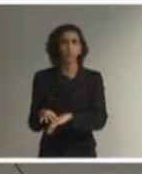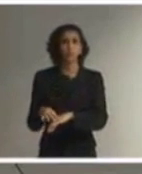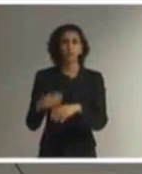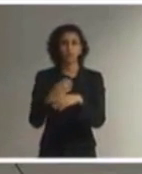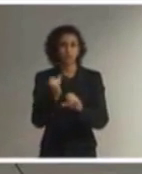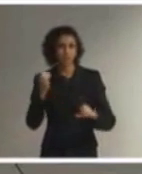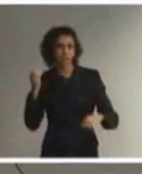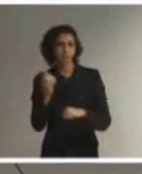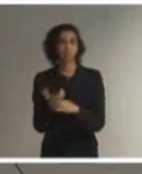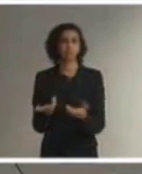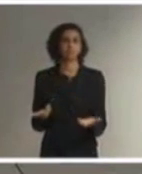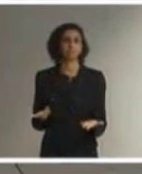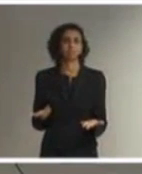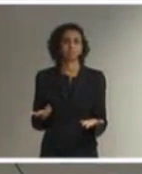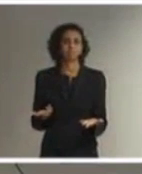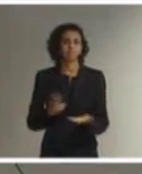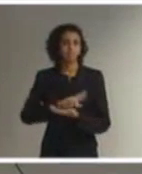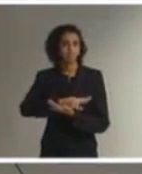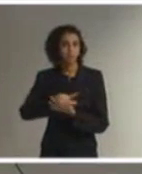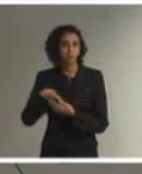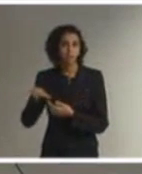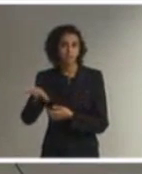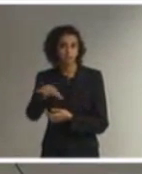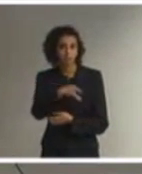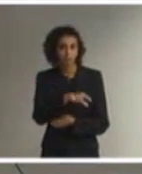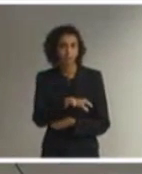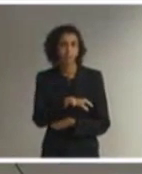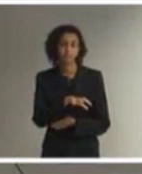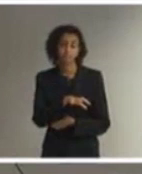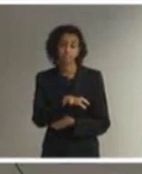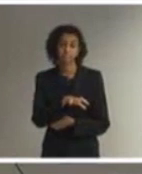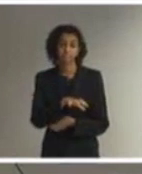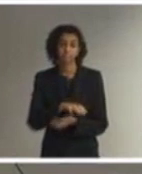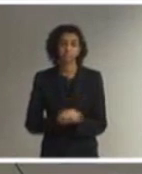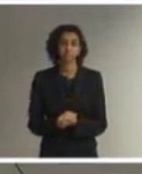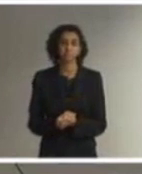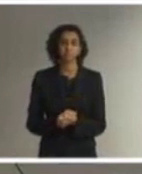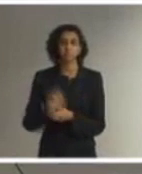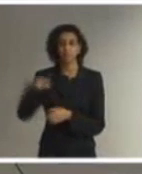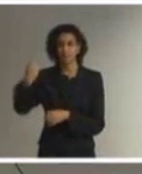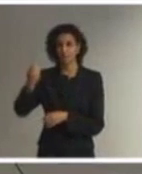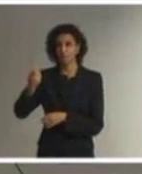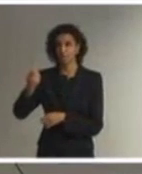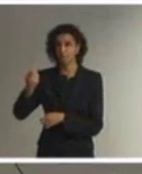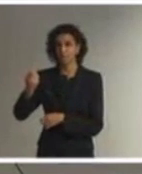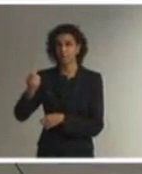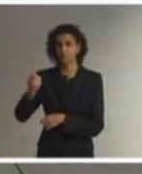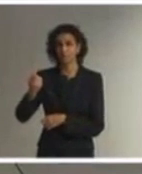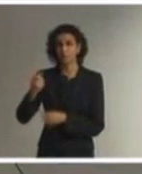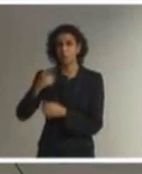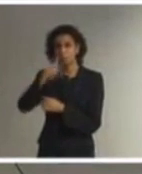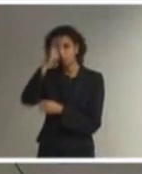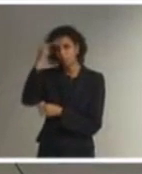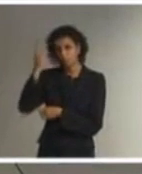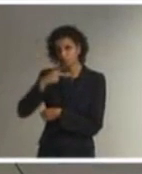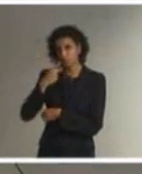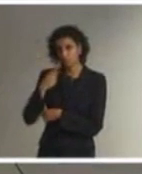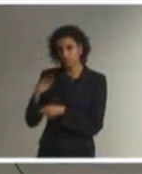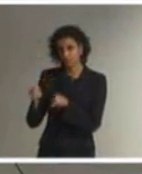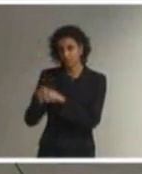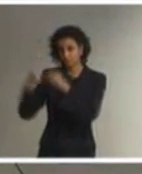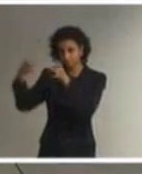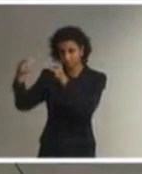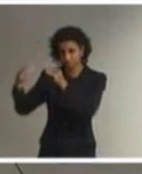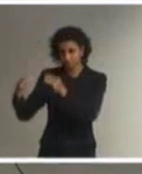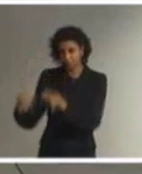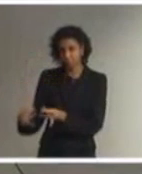engenharia que daqui a pouco a colega Rebeca explicará de uma maneira bem